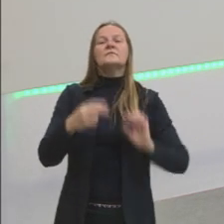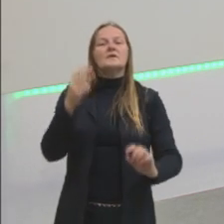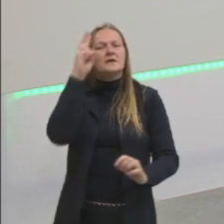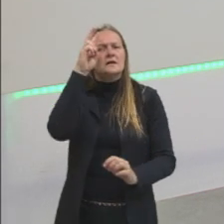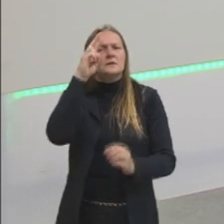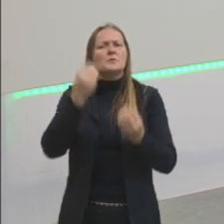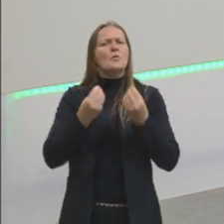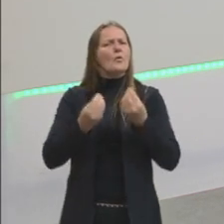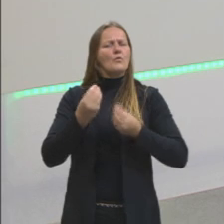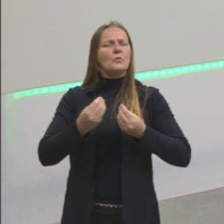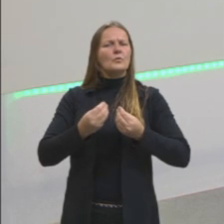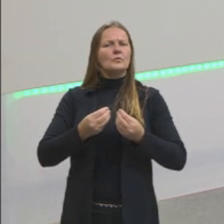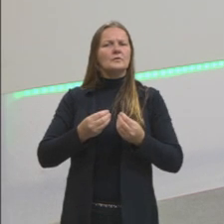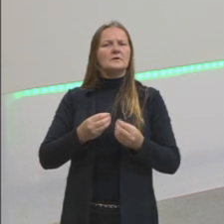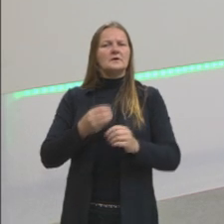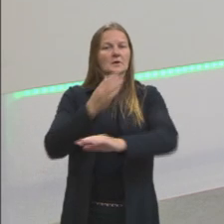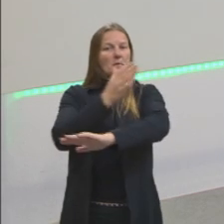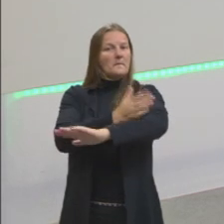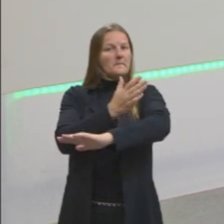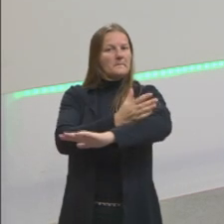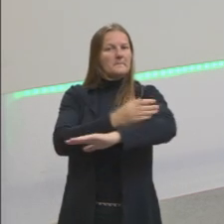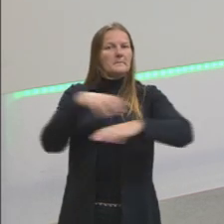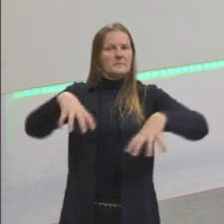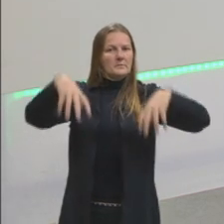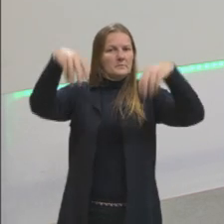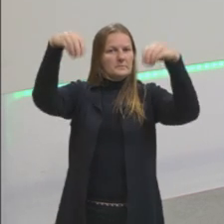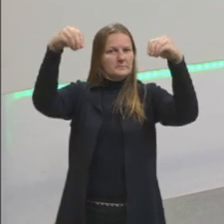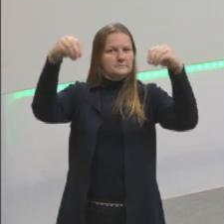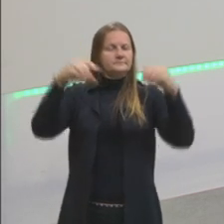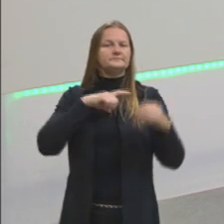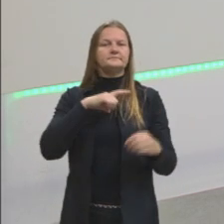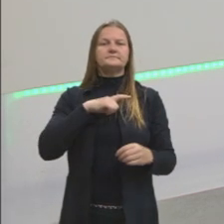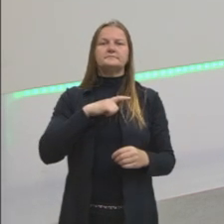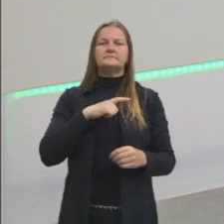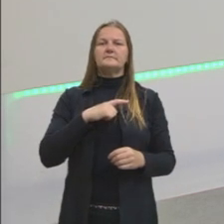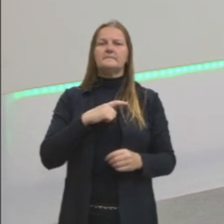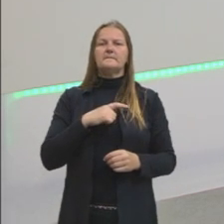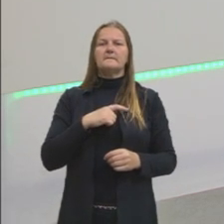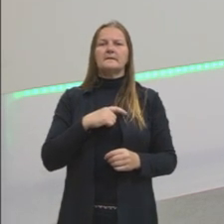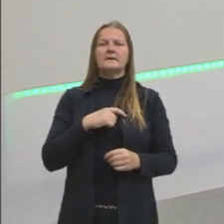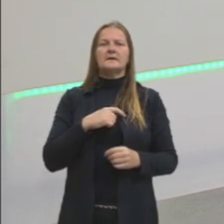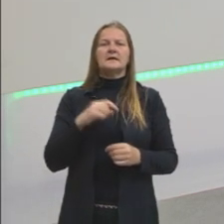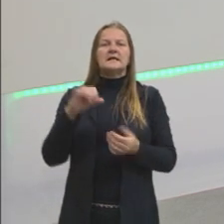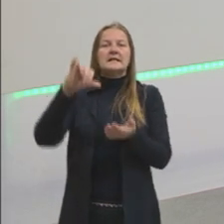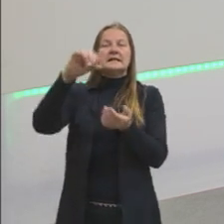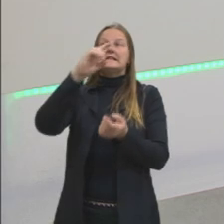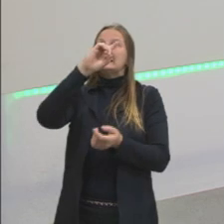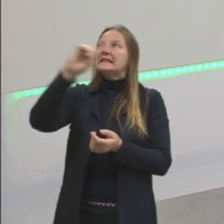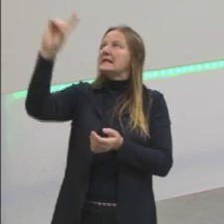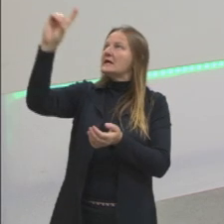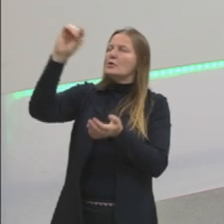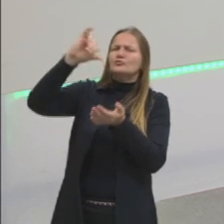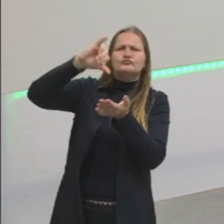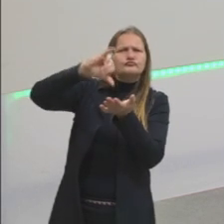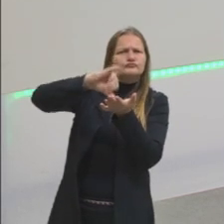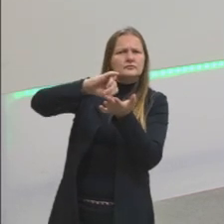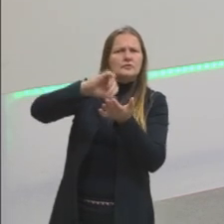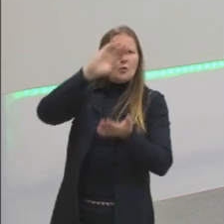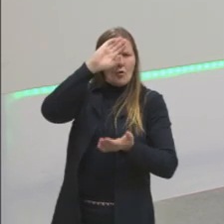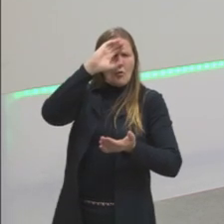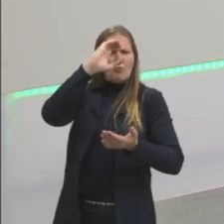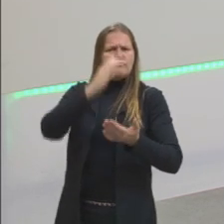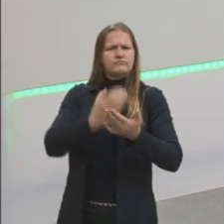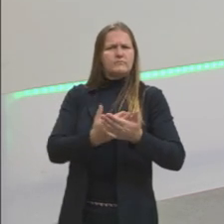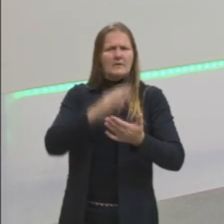na Idade Medieval estava muito centrado na questão do teocentrismo. A partir, crer para entender.